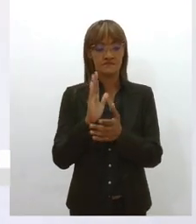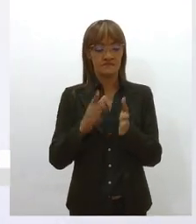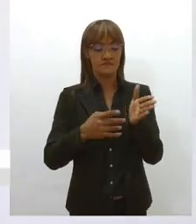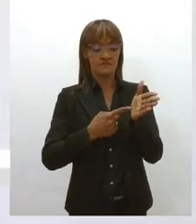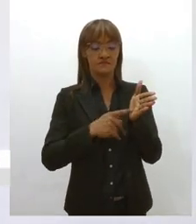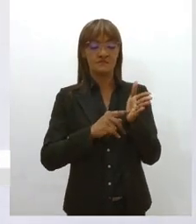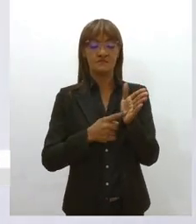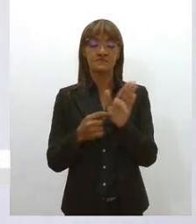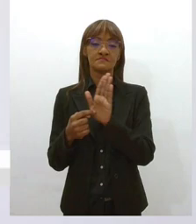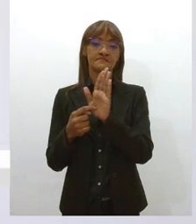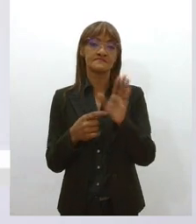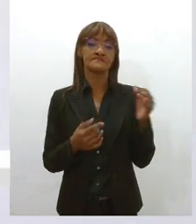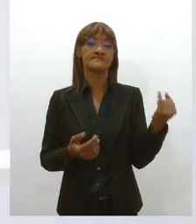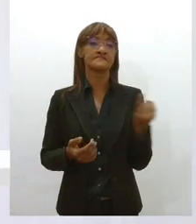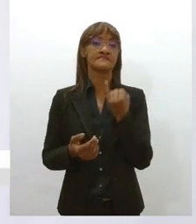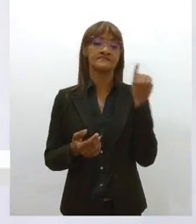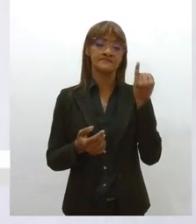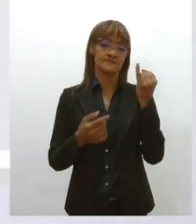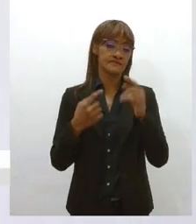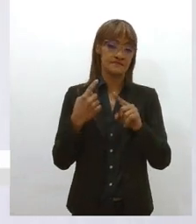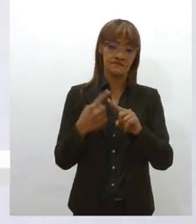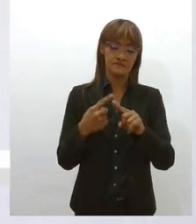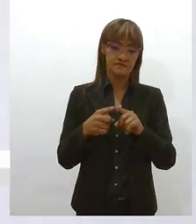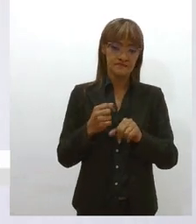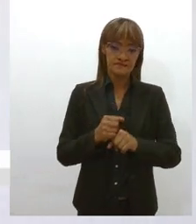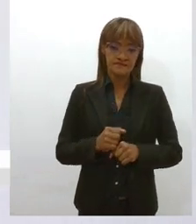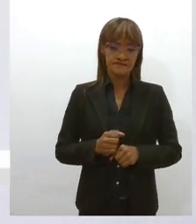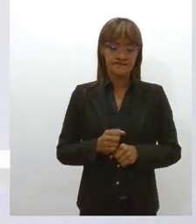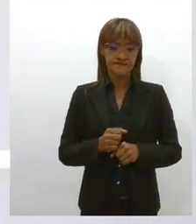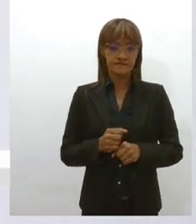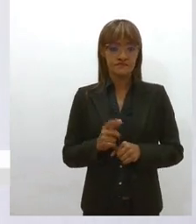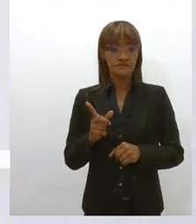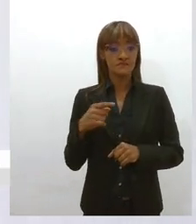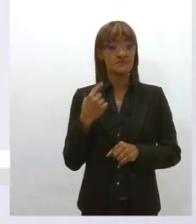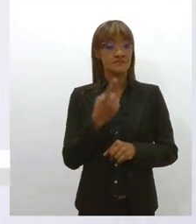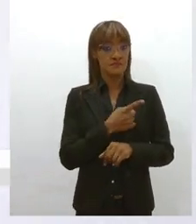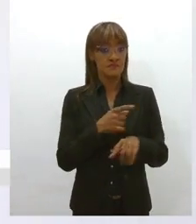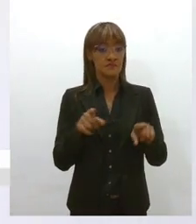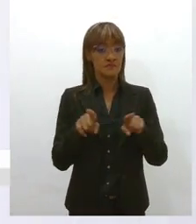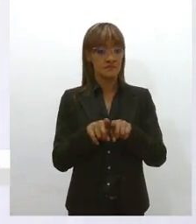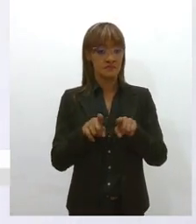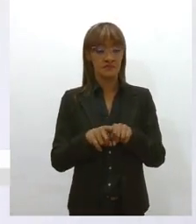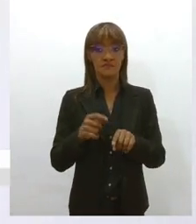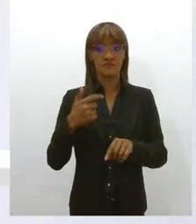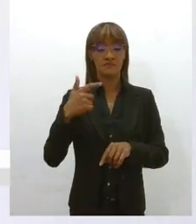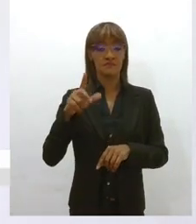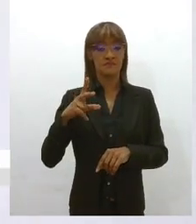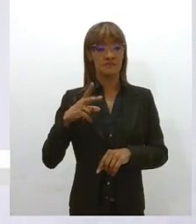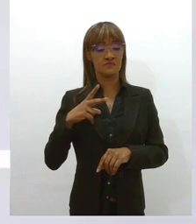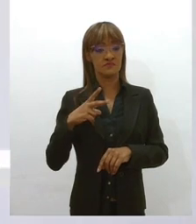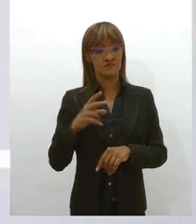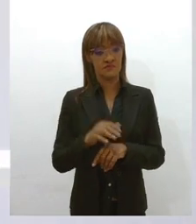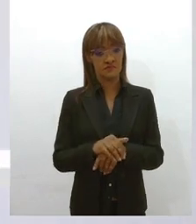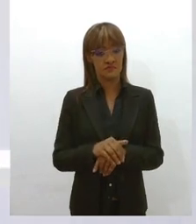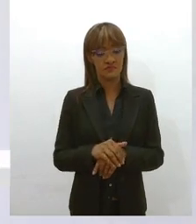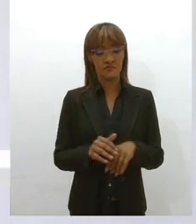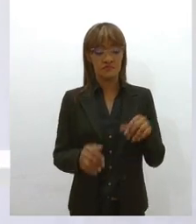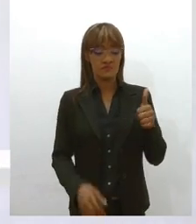fundamentais, porque nós somos, também temos uma outra particularidade, que na década de 90,